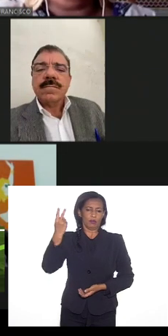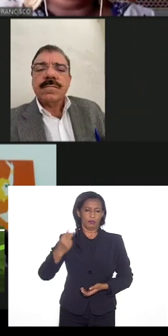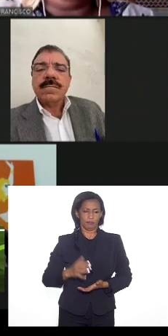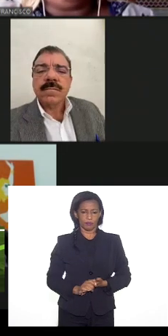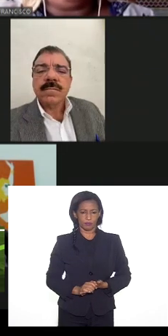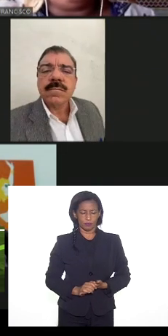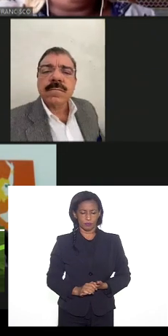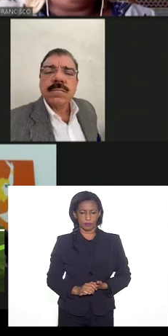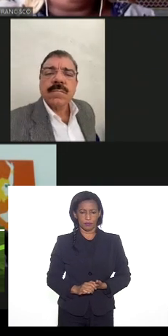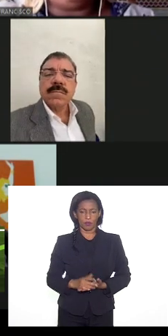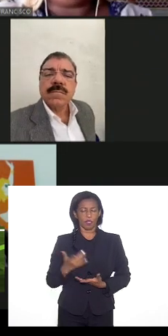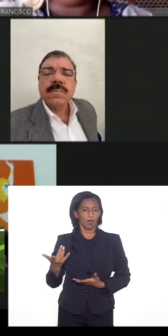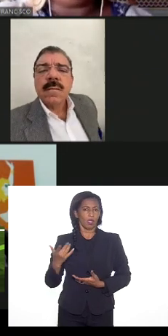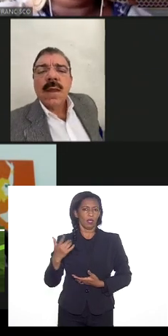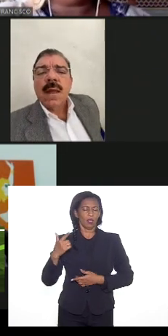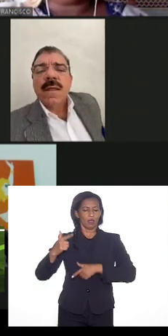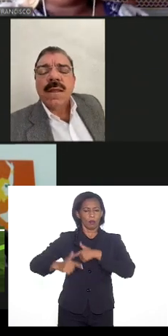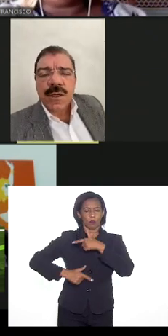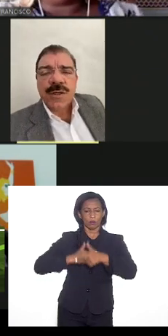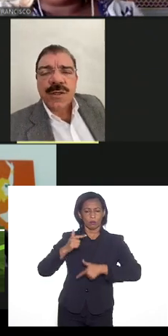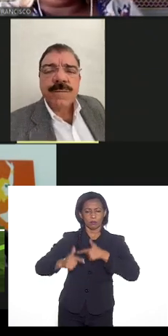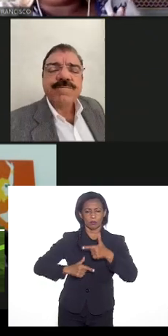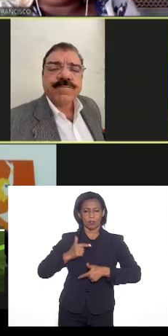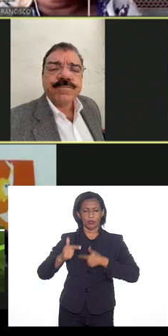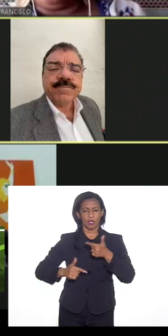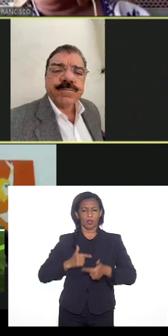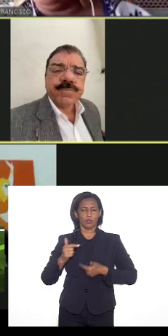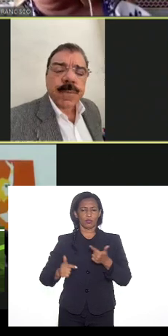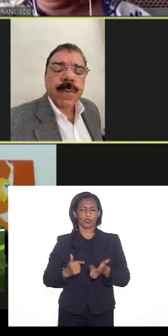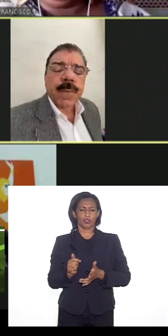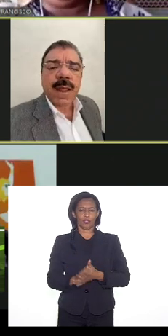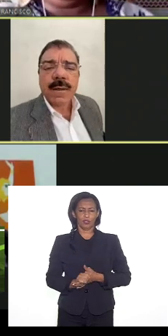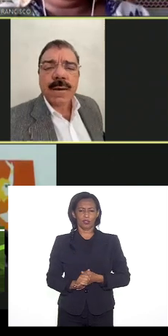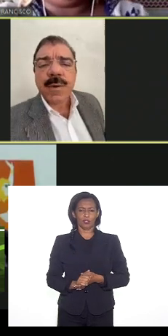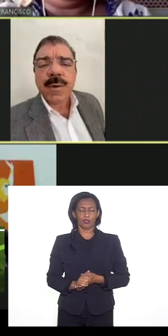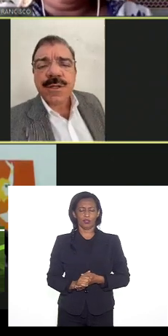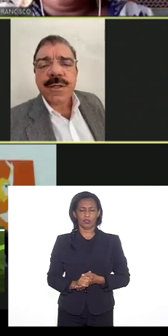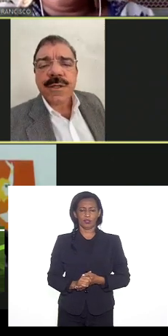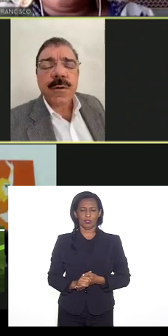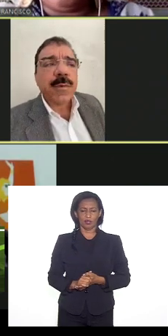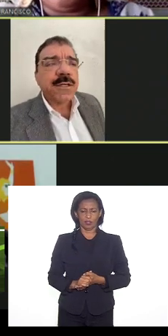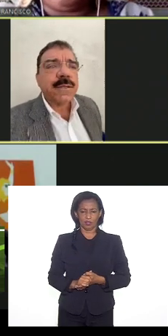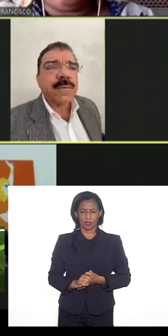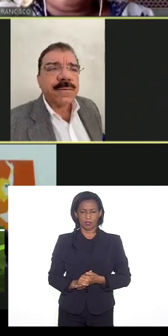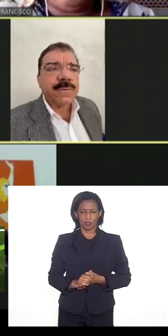trabalho doutrinário muito mal feito e desculpado que receberam e